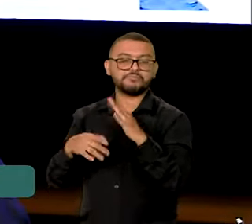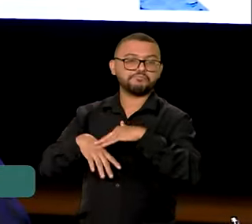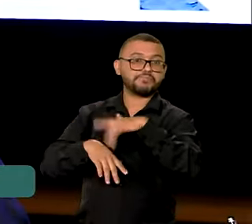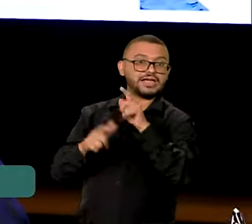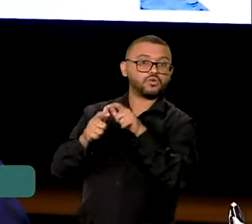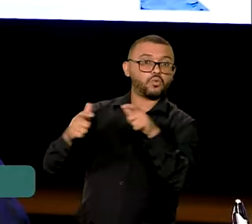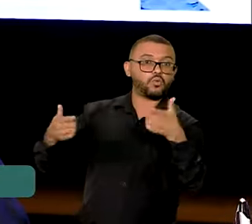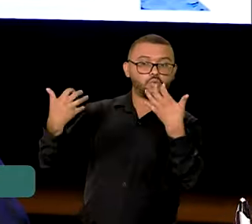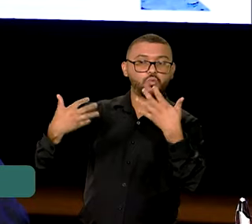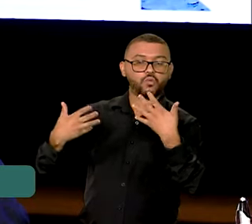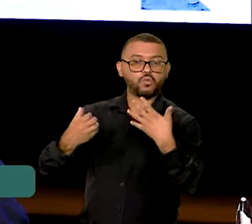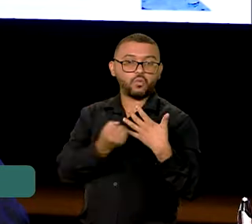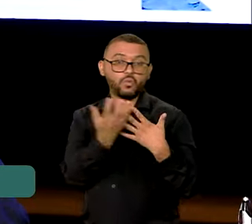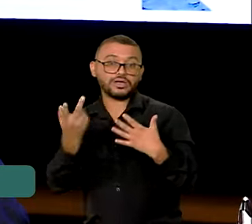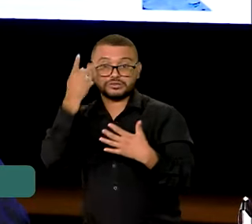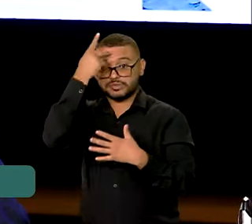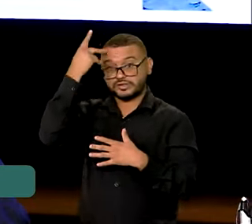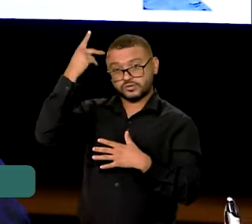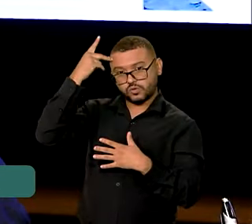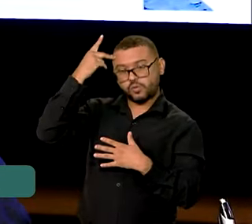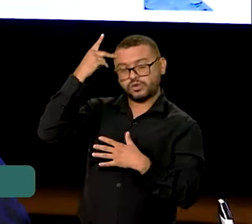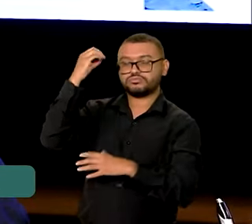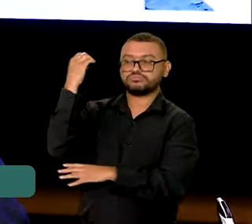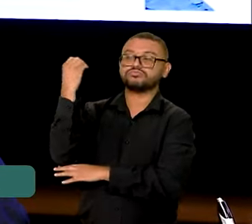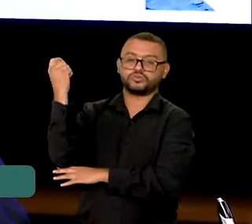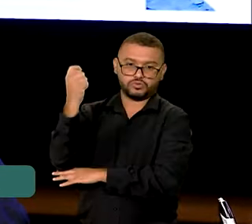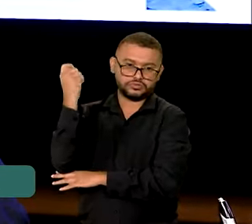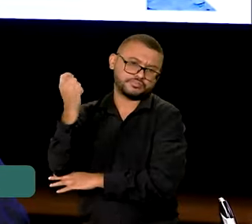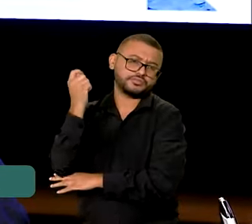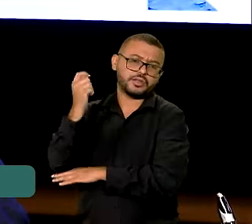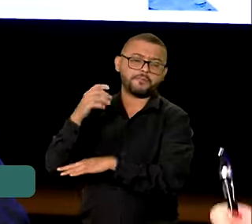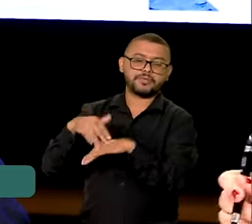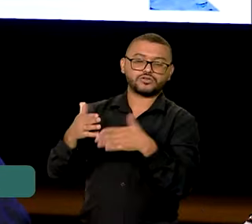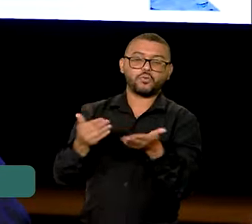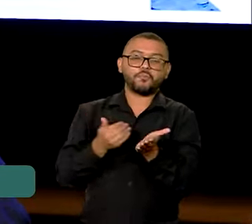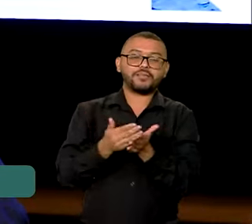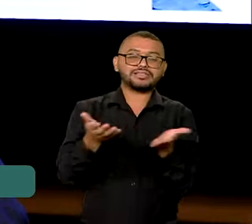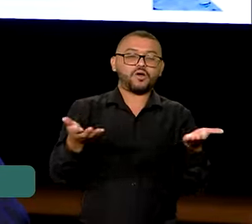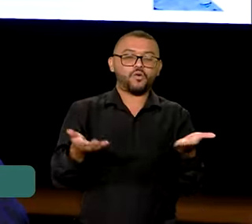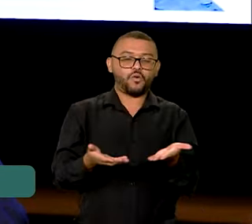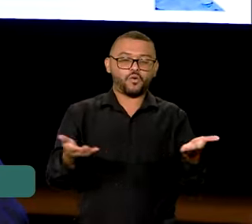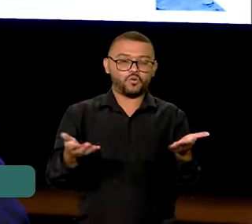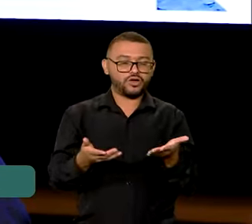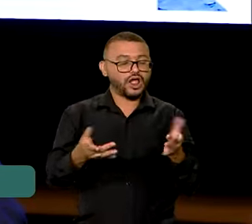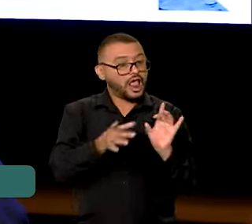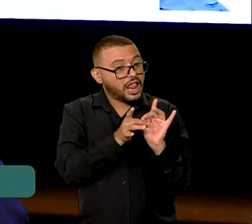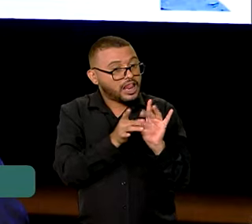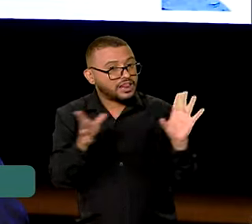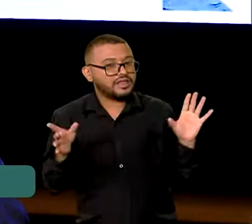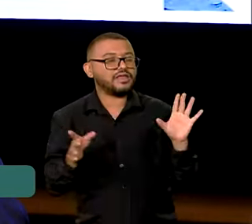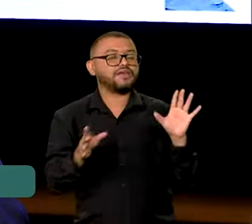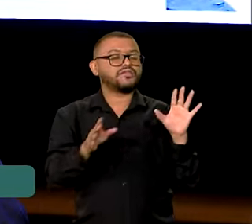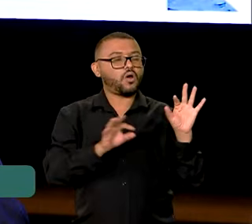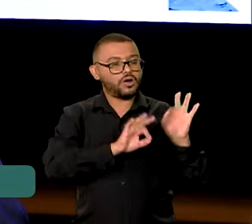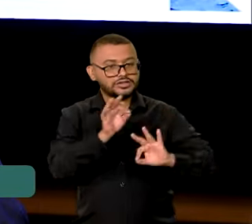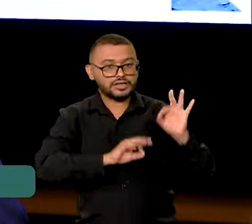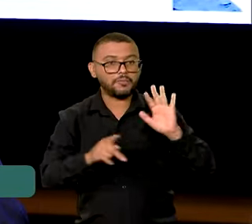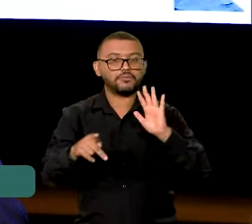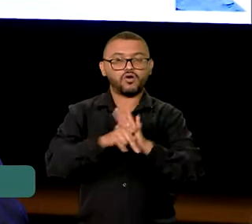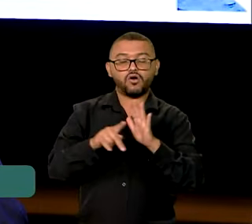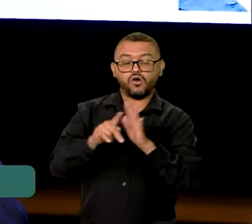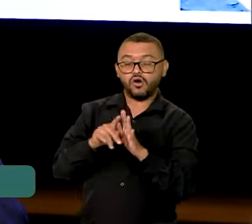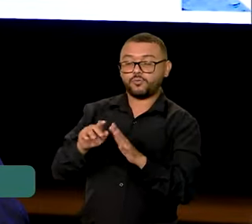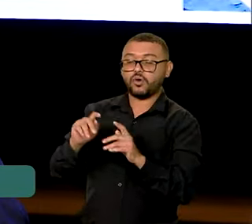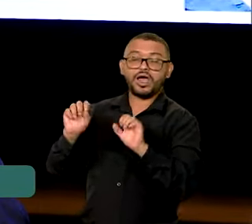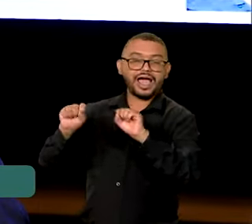do interior do Estado. E, a partir de hoje, está autorizado as operações no aeroporto